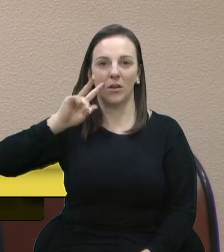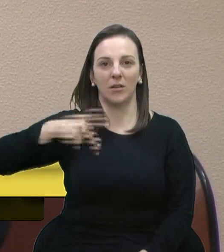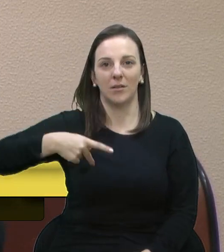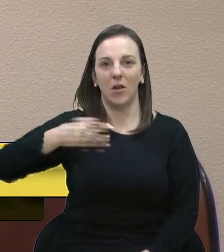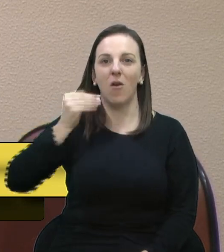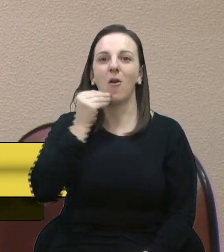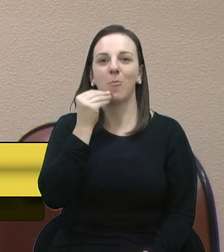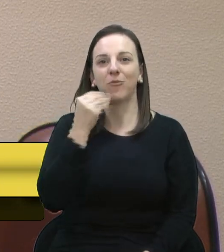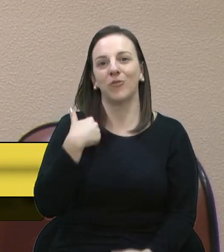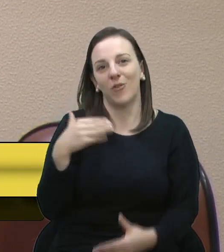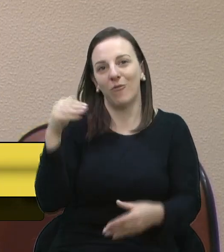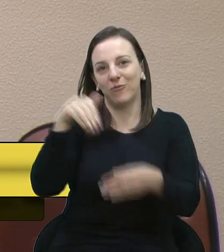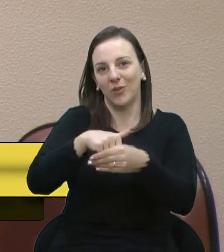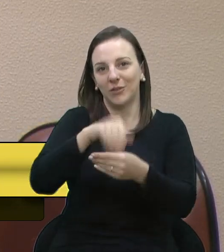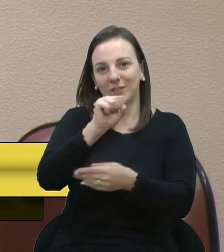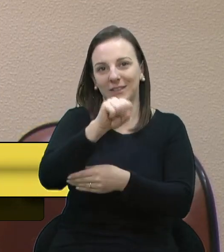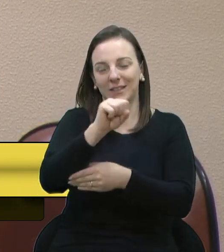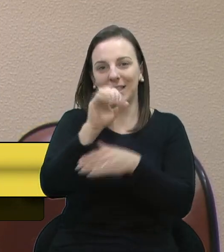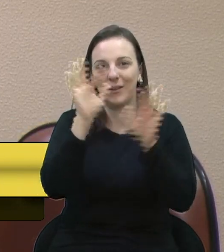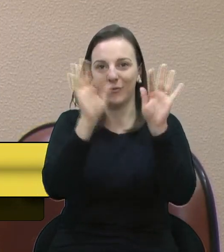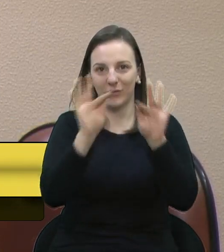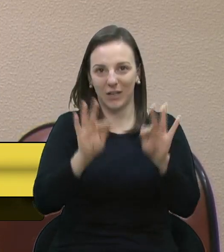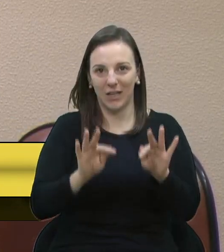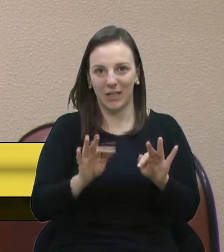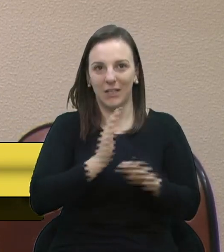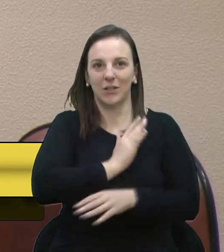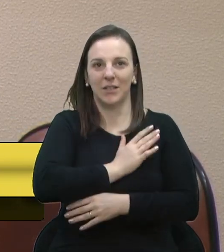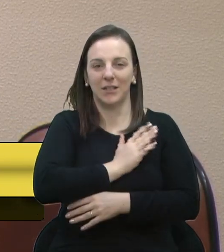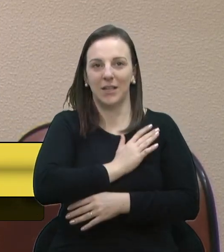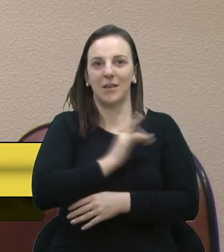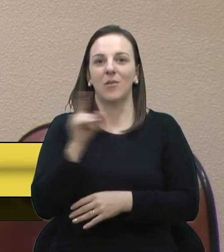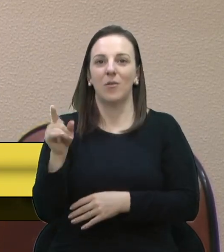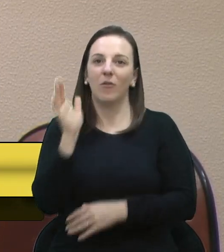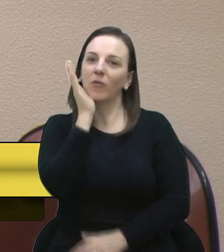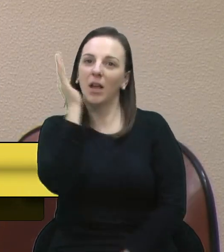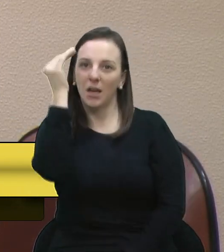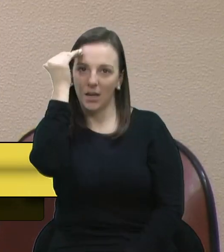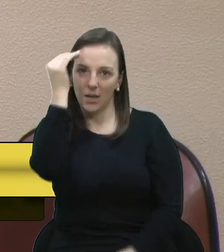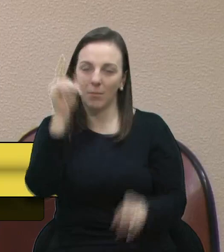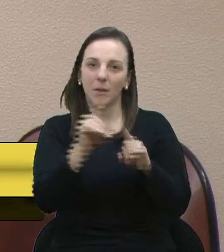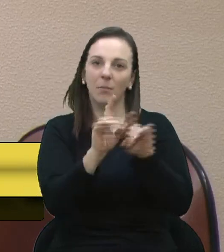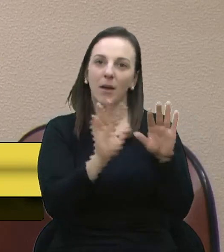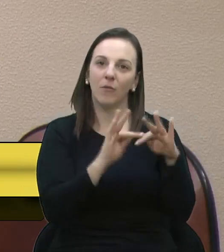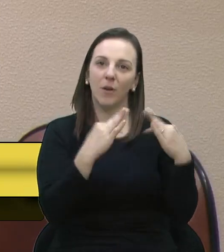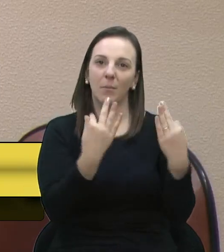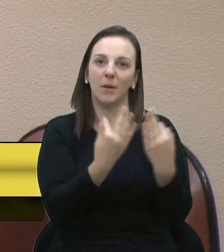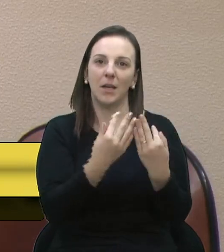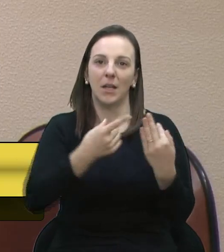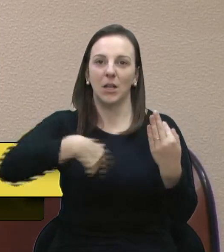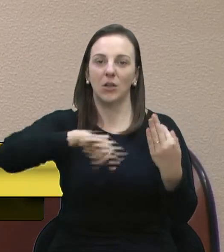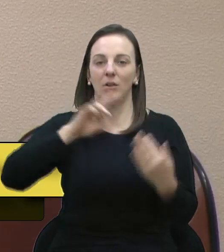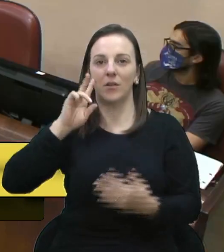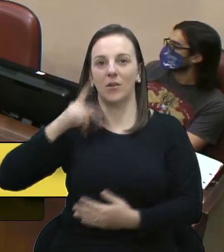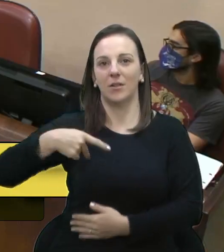com muita alegria no coração, ao Felipe e a toda a família Grêmio Mair, o nosso reconhecimento aqui, presidente.